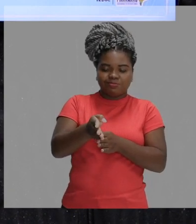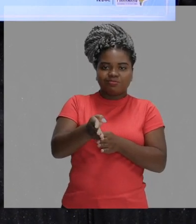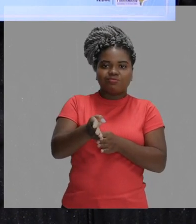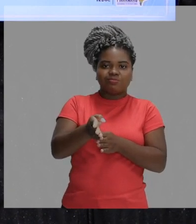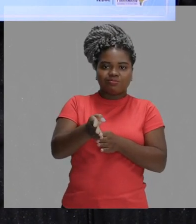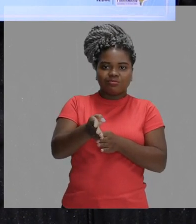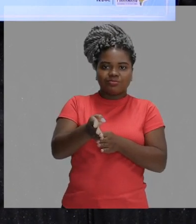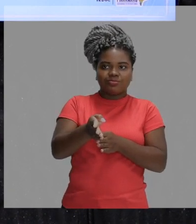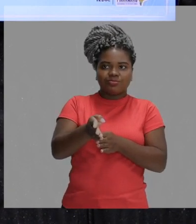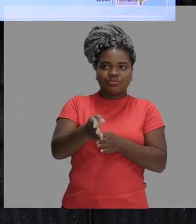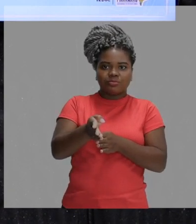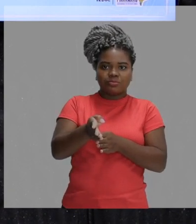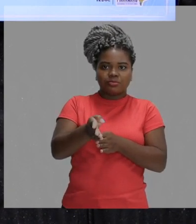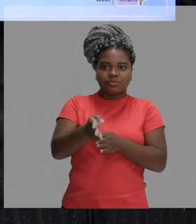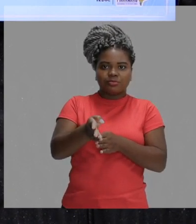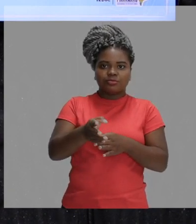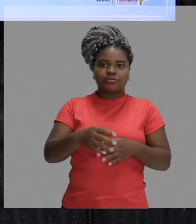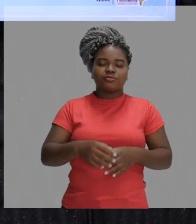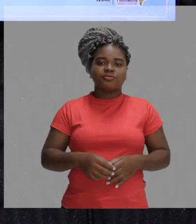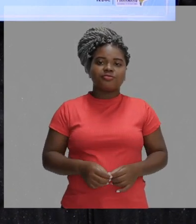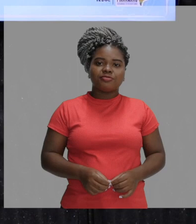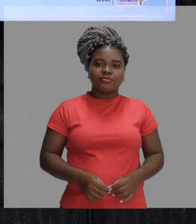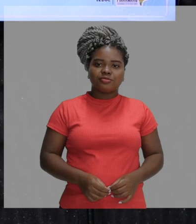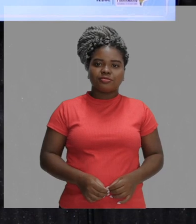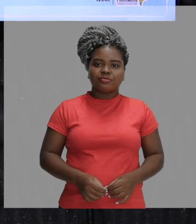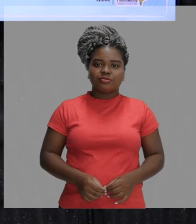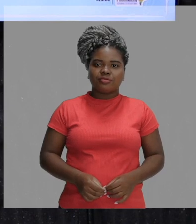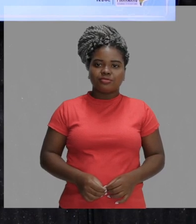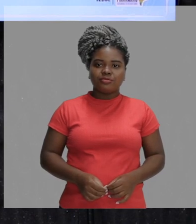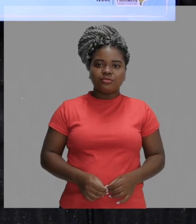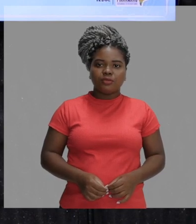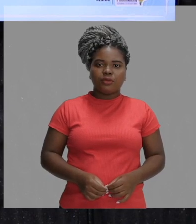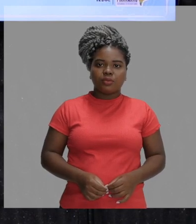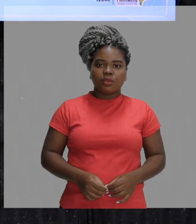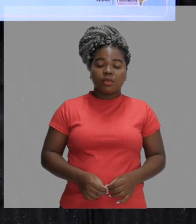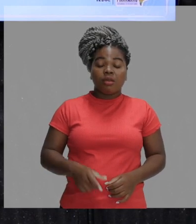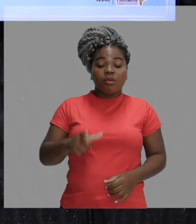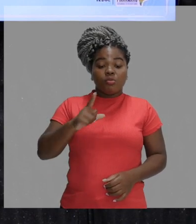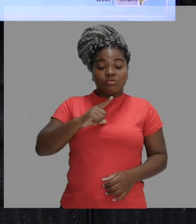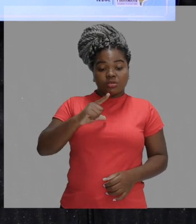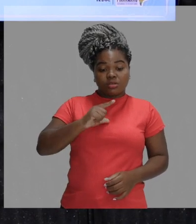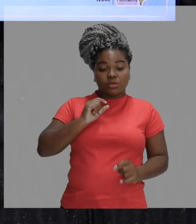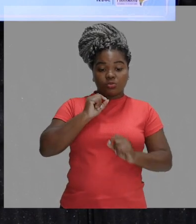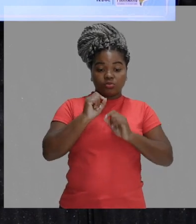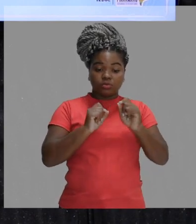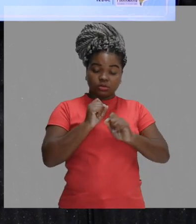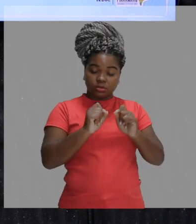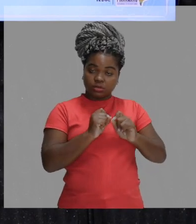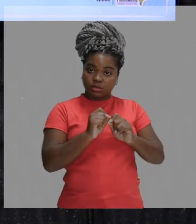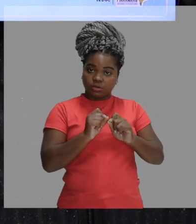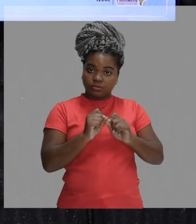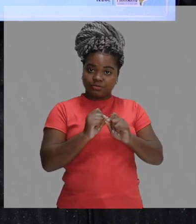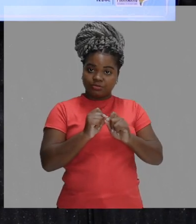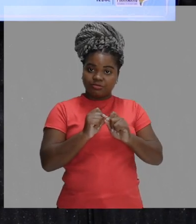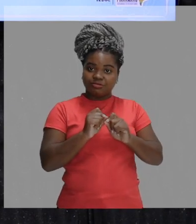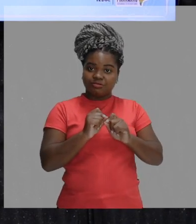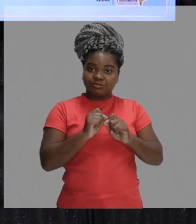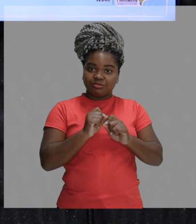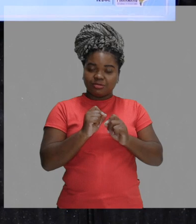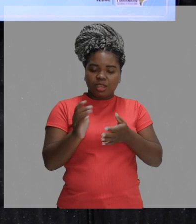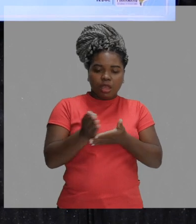dentro de uma mecânica clássica. Porque vão existir, ou vai existir,